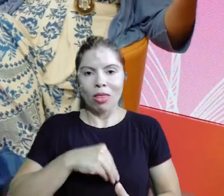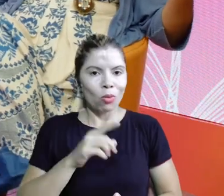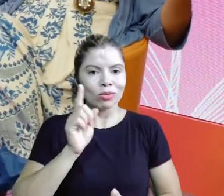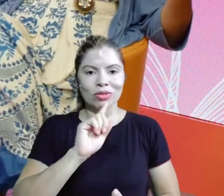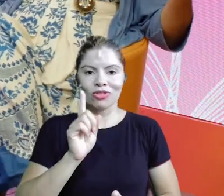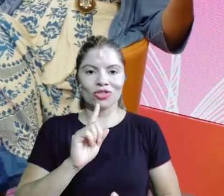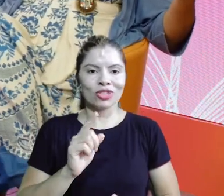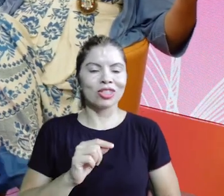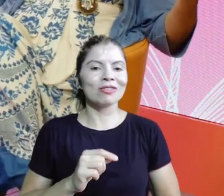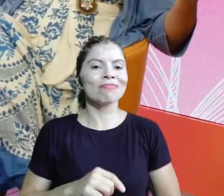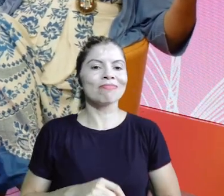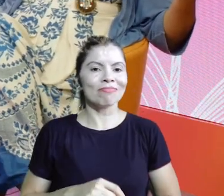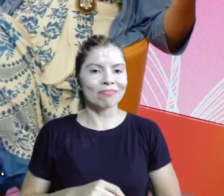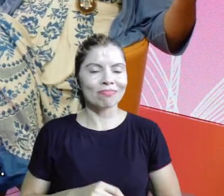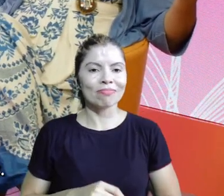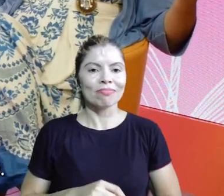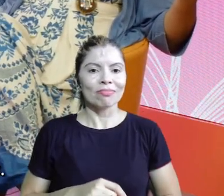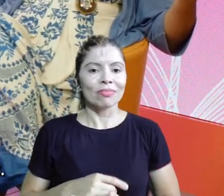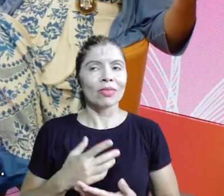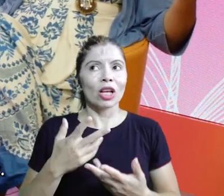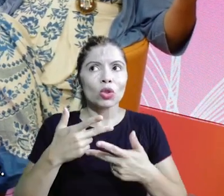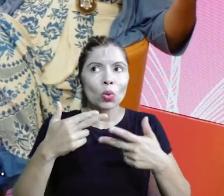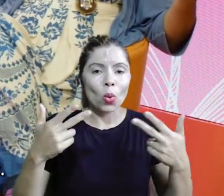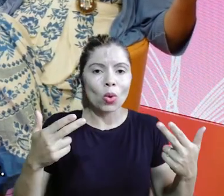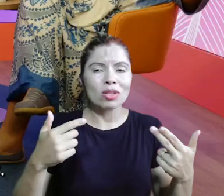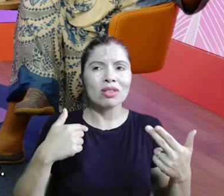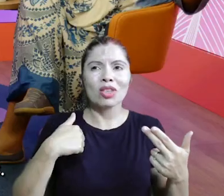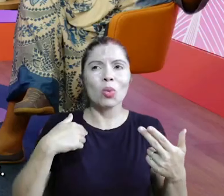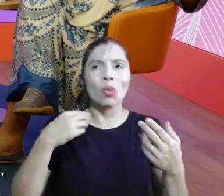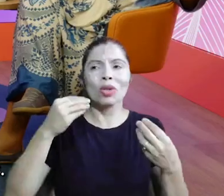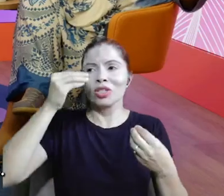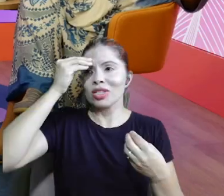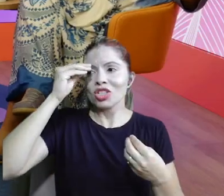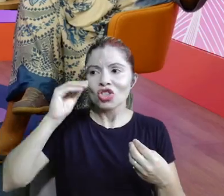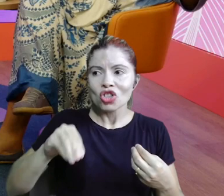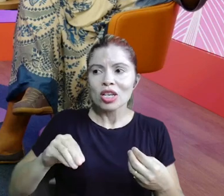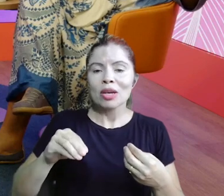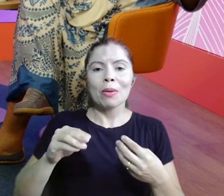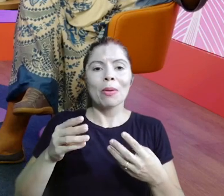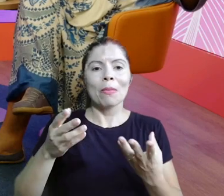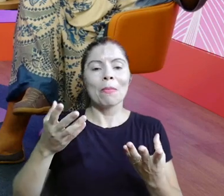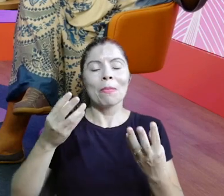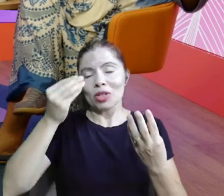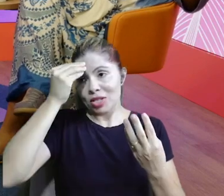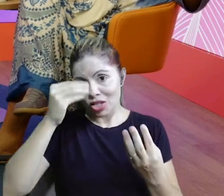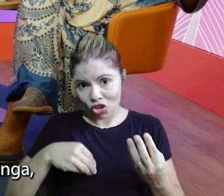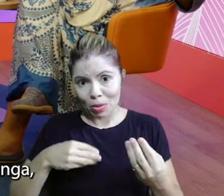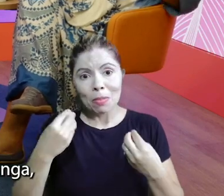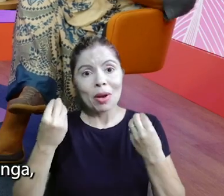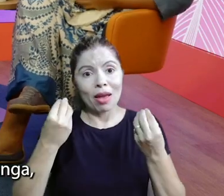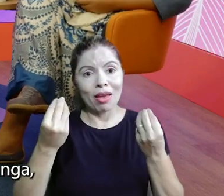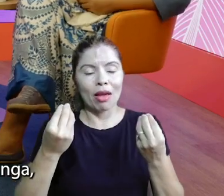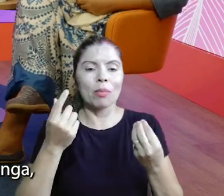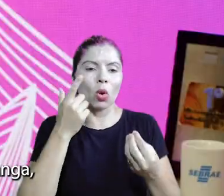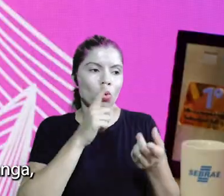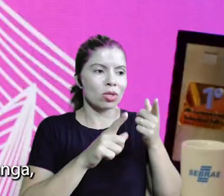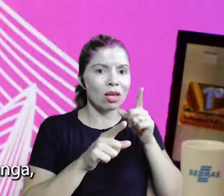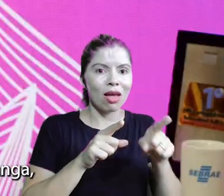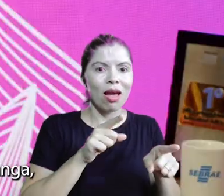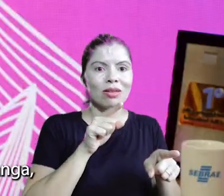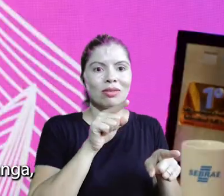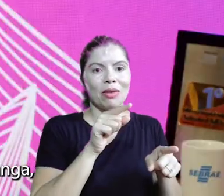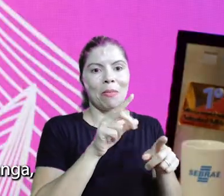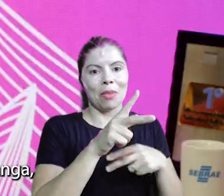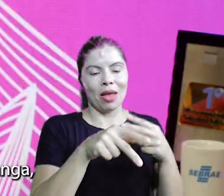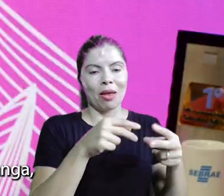estar ali, é, não E a gente abre mão de muitas coisas, né, posso só fazer um recorte? Claro. Né, pra que a gente